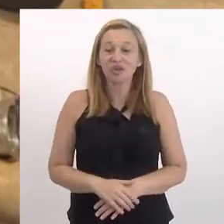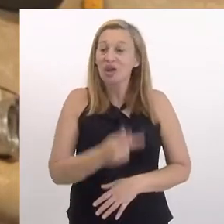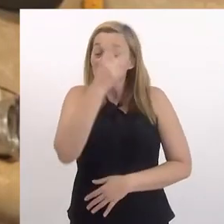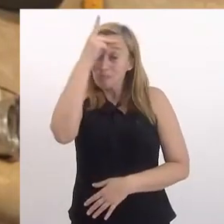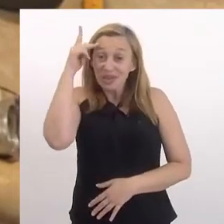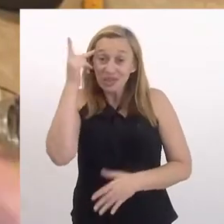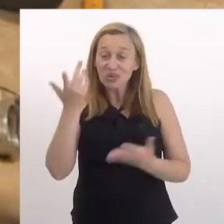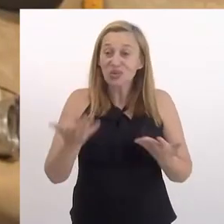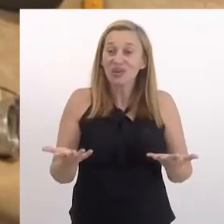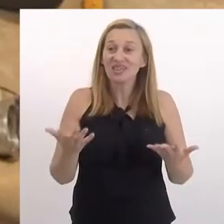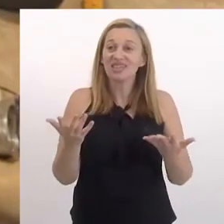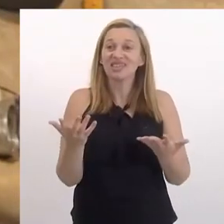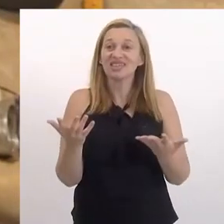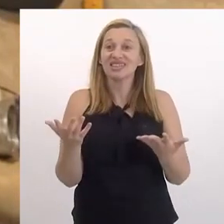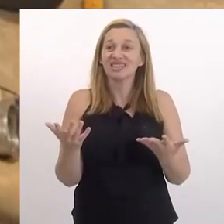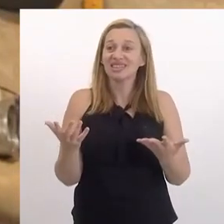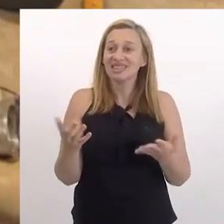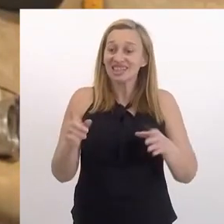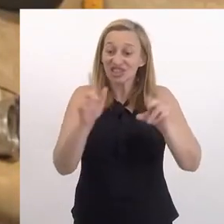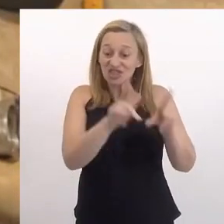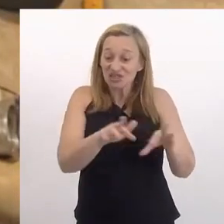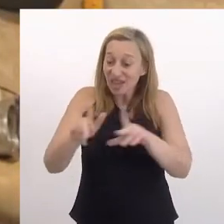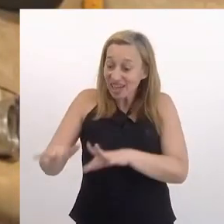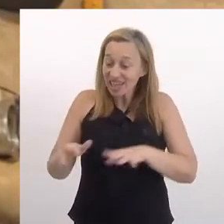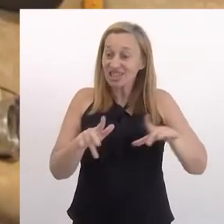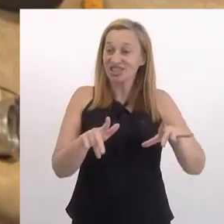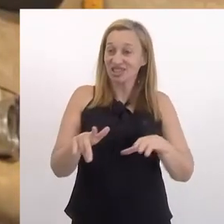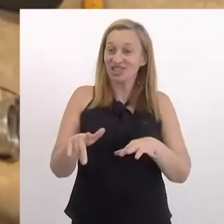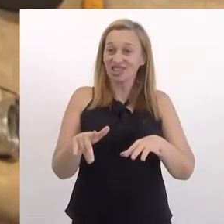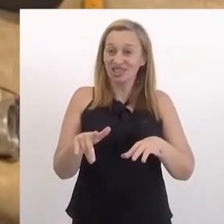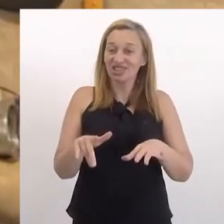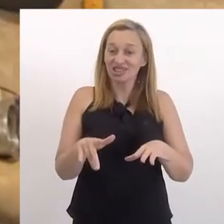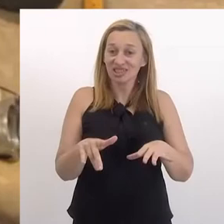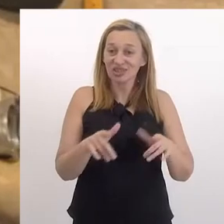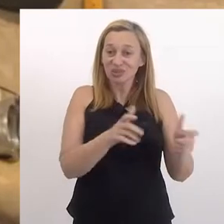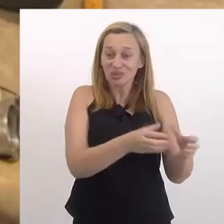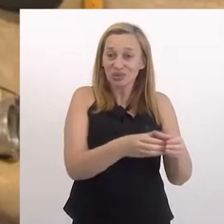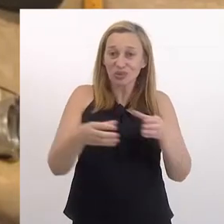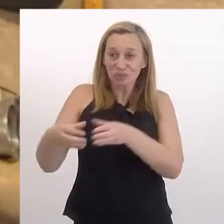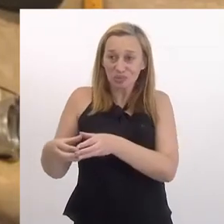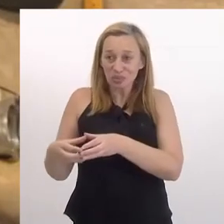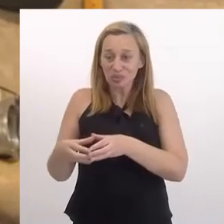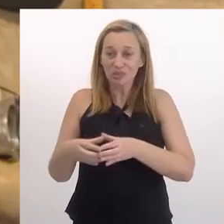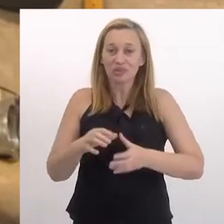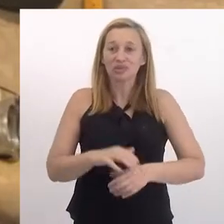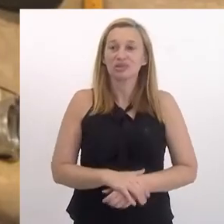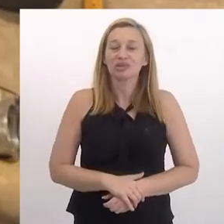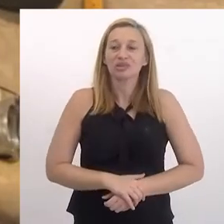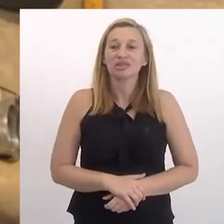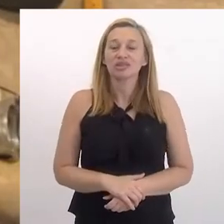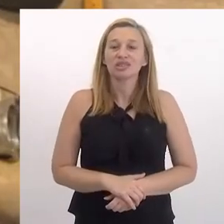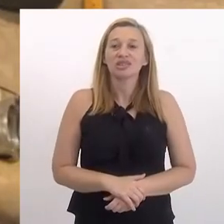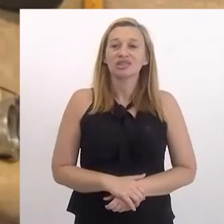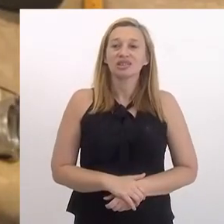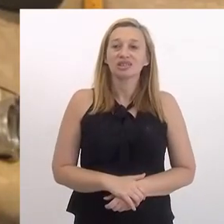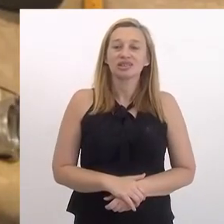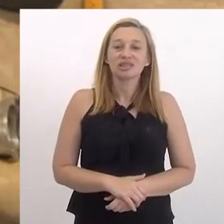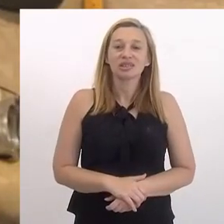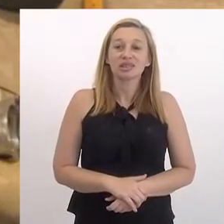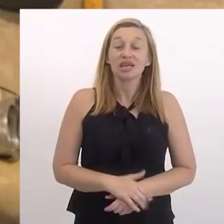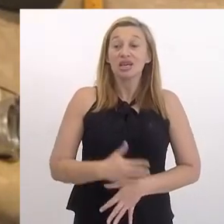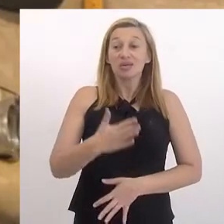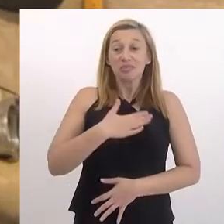com pessoas de classes sociais diferentes, cores diferentes, vindas de lugares diferentes.